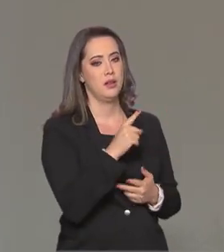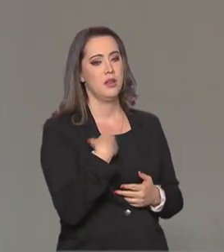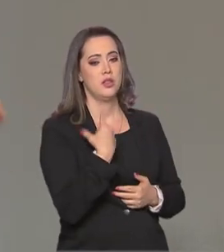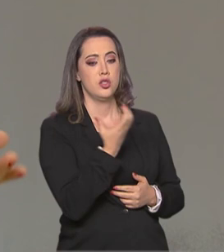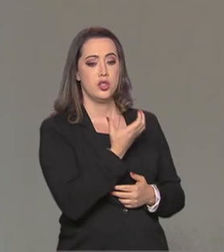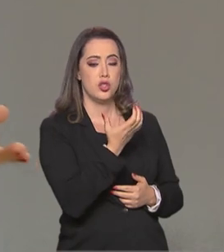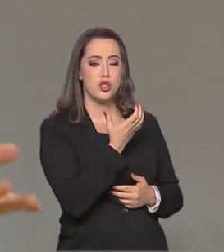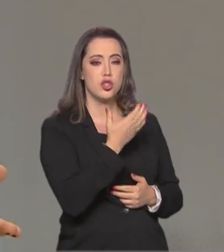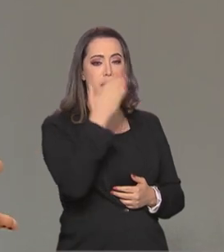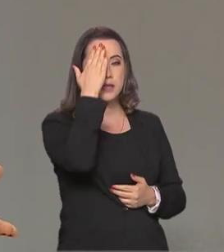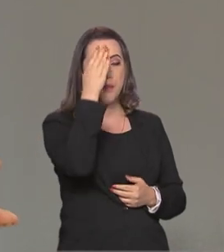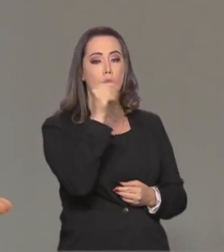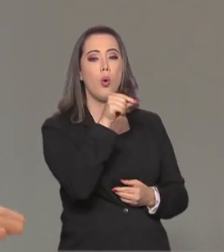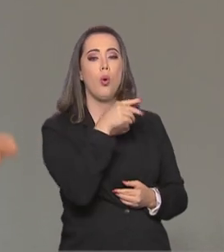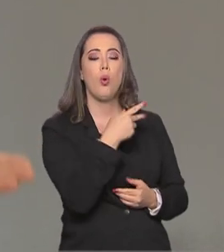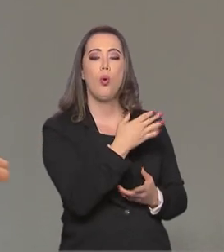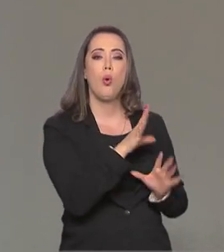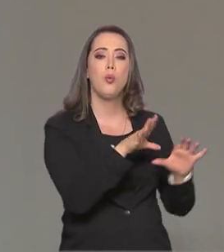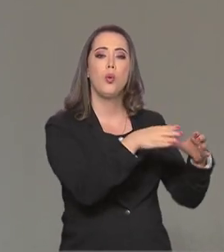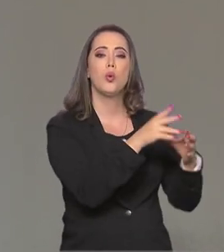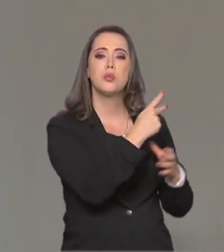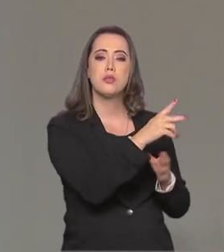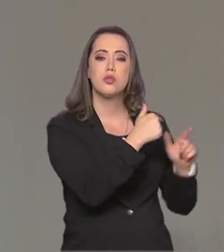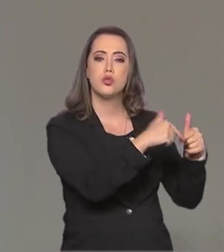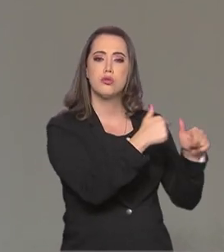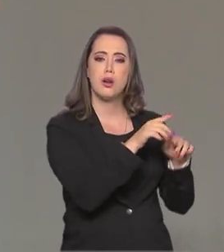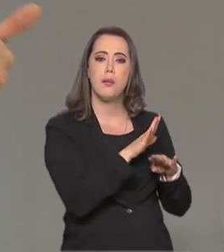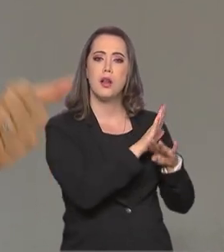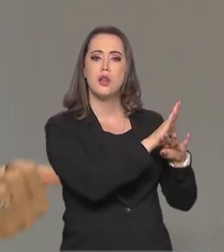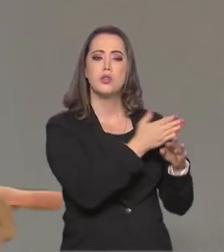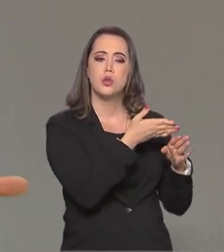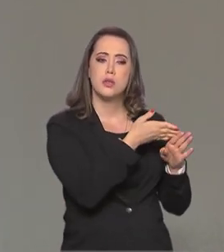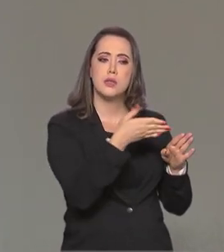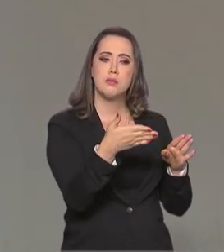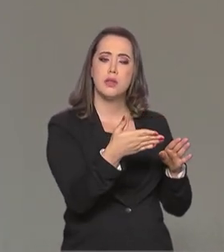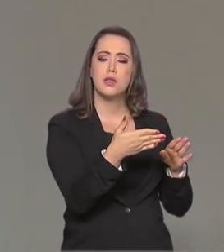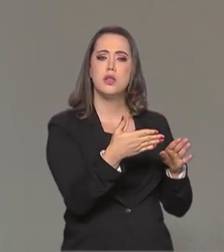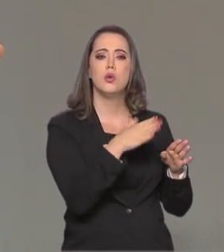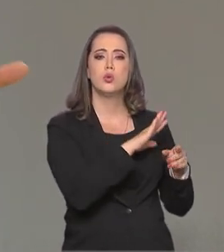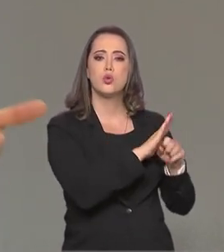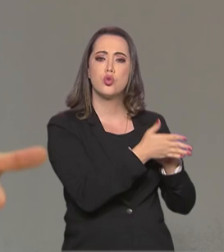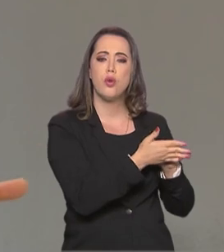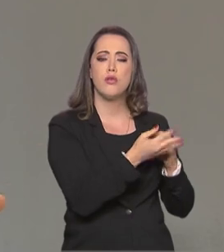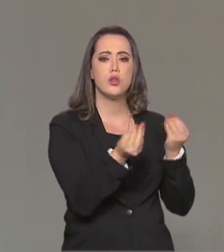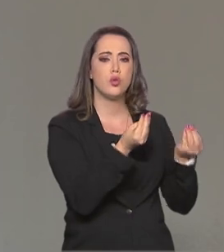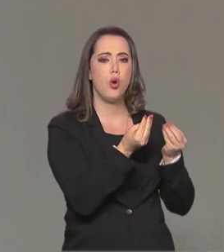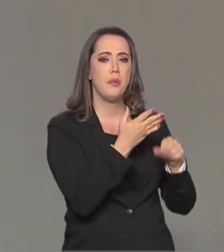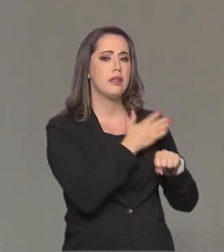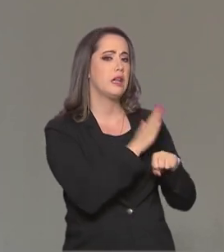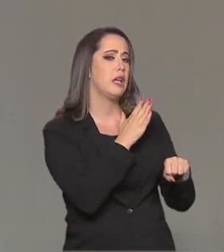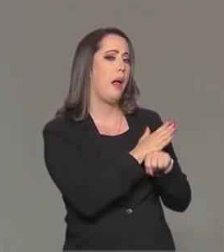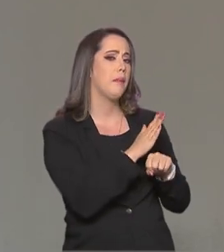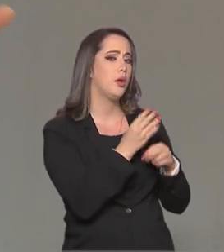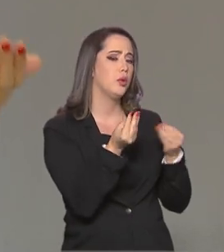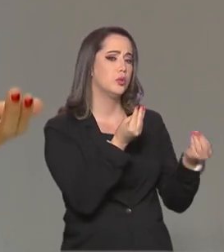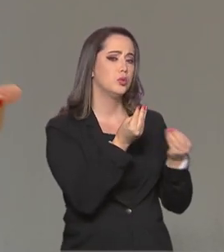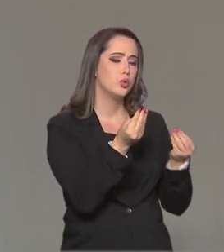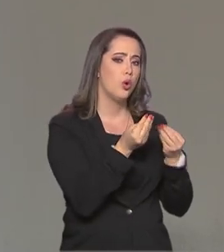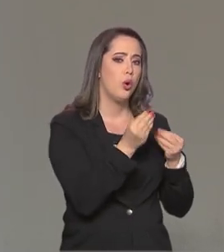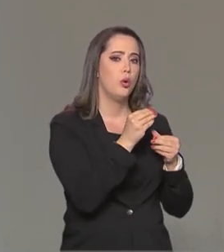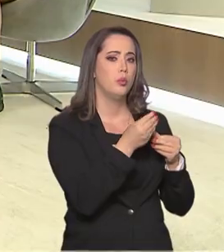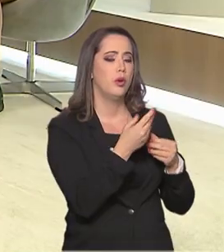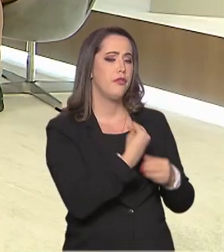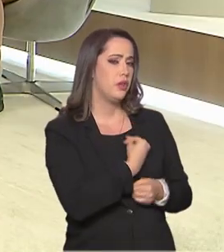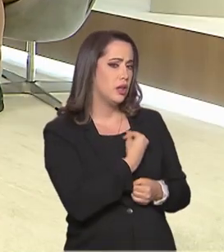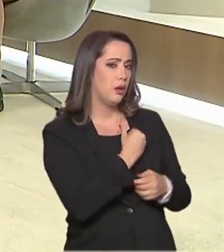COBE, ajudou, como é que vocês ajudaram os atletas nesse período de pandemia, rotina foi modificada, treinos foram suspensos e até